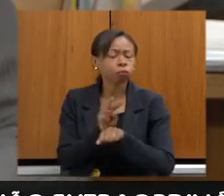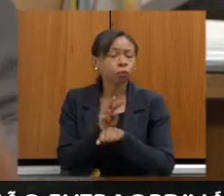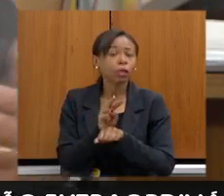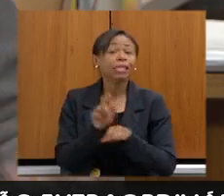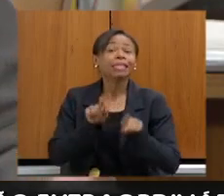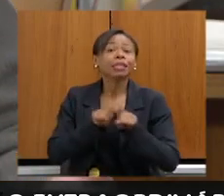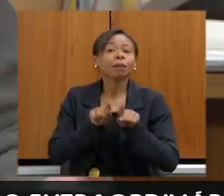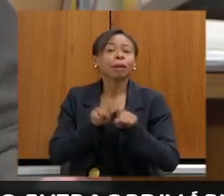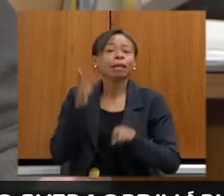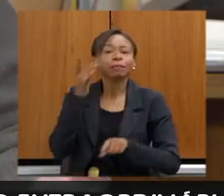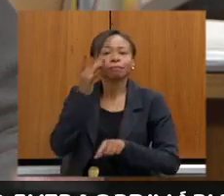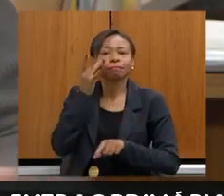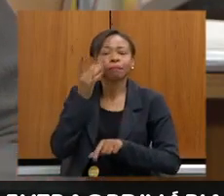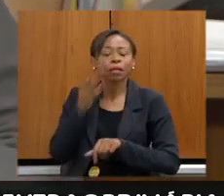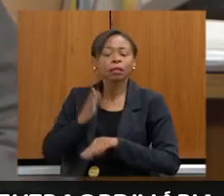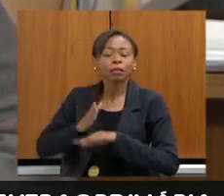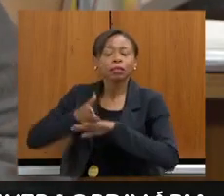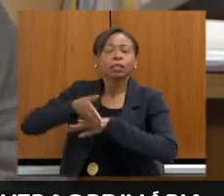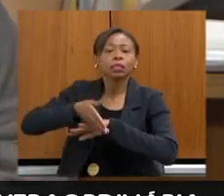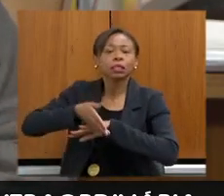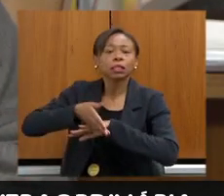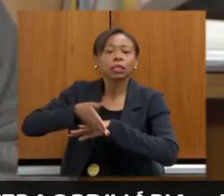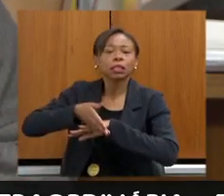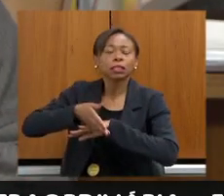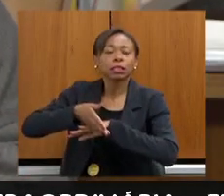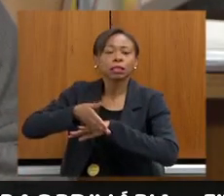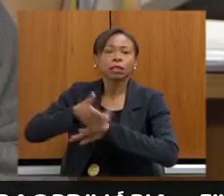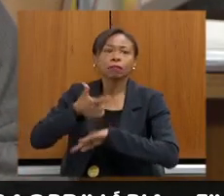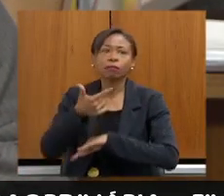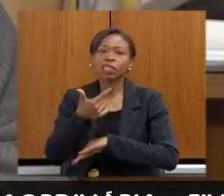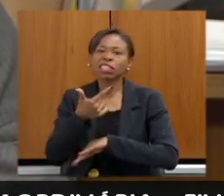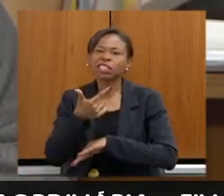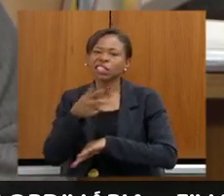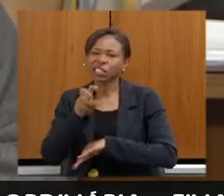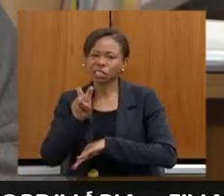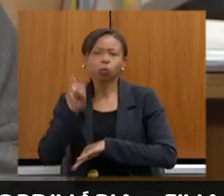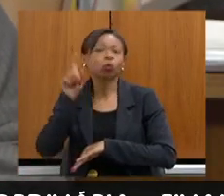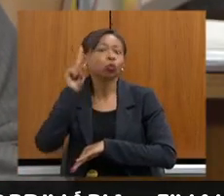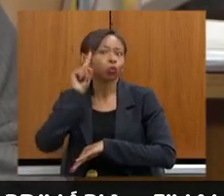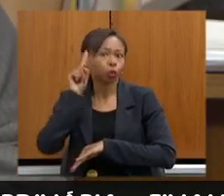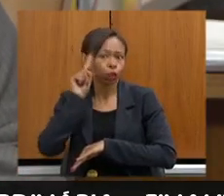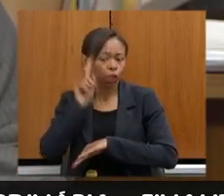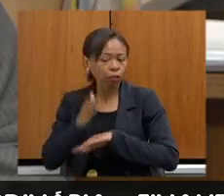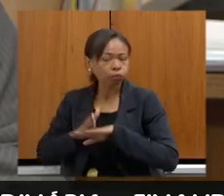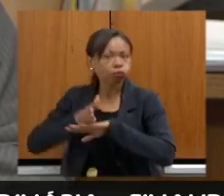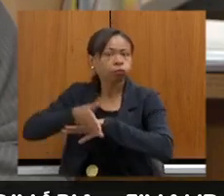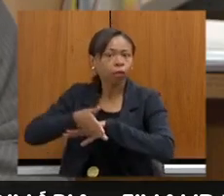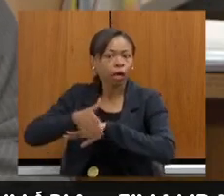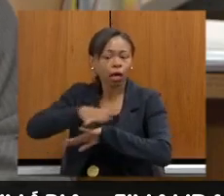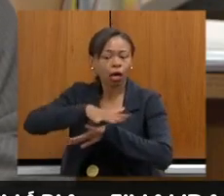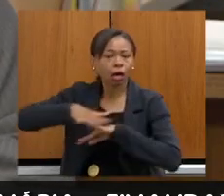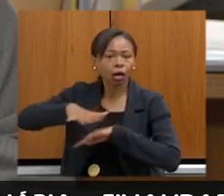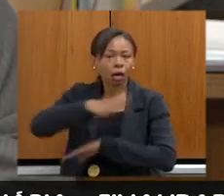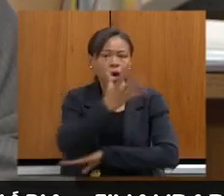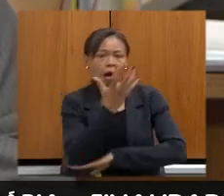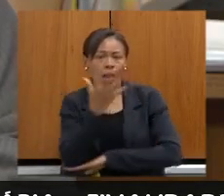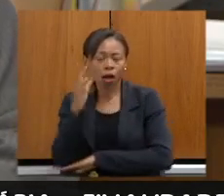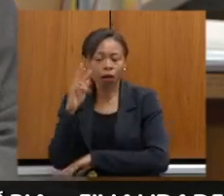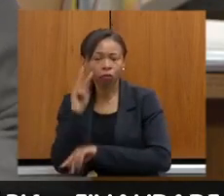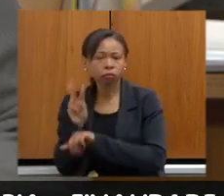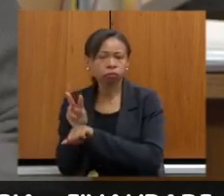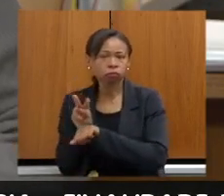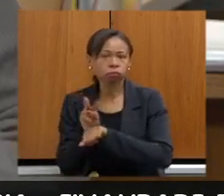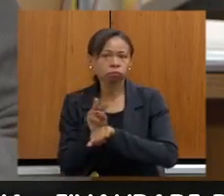campo, de 271 dias para 25 dias atualmente, nesse cenário que nós estamos trabalhando hoje. E,